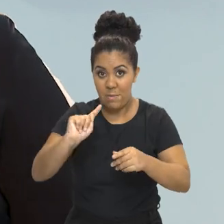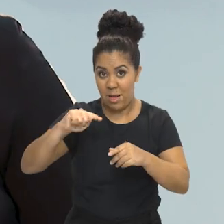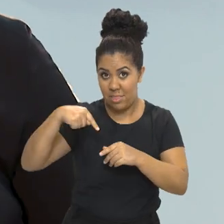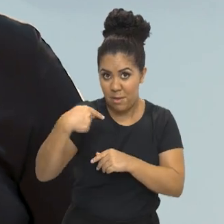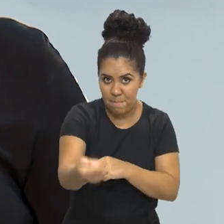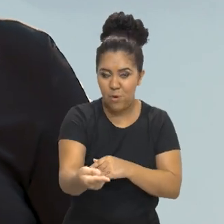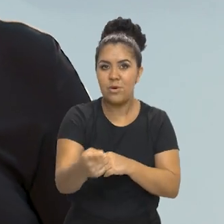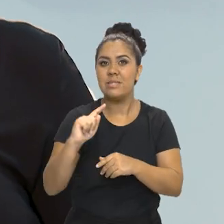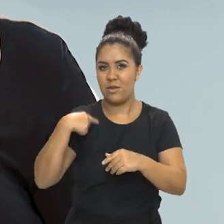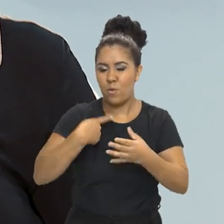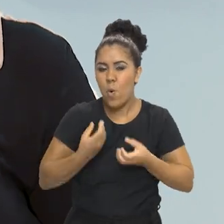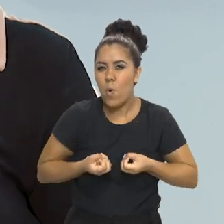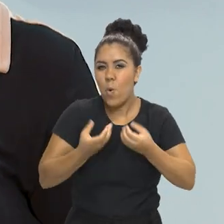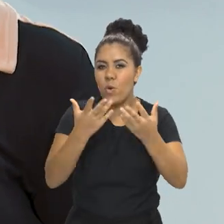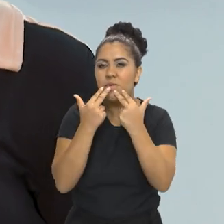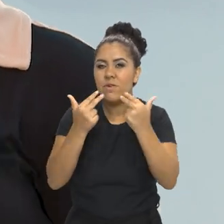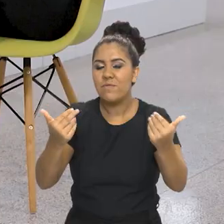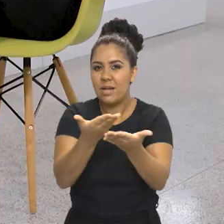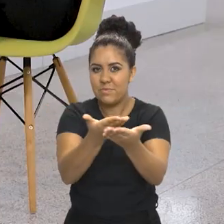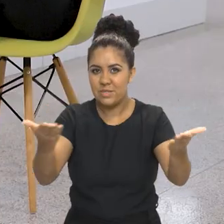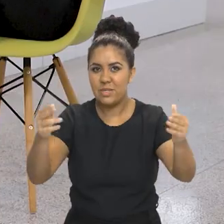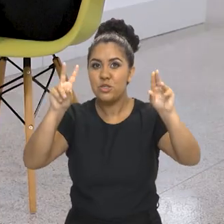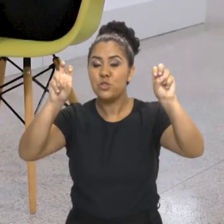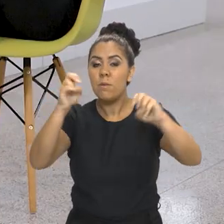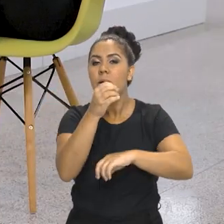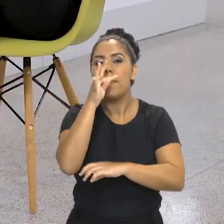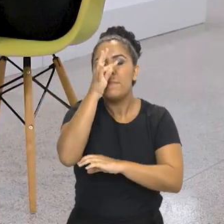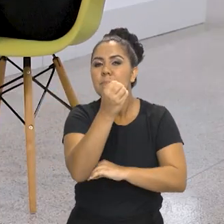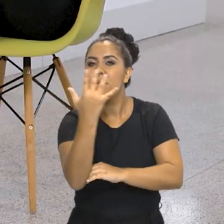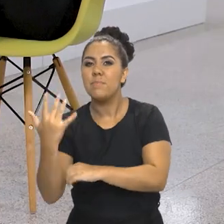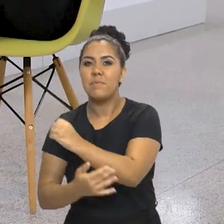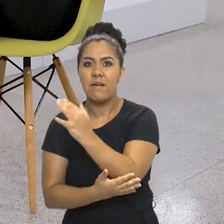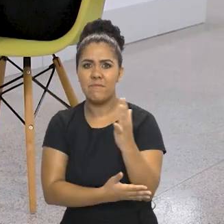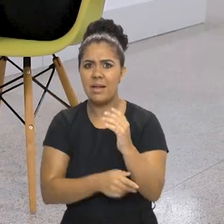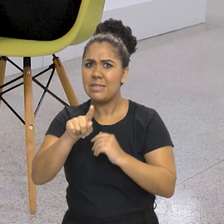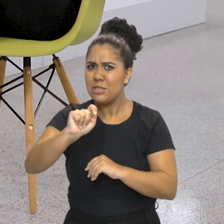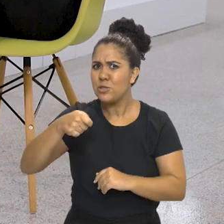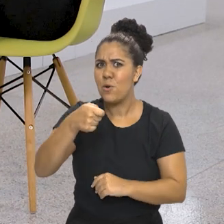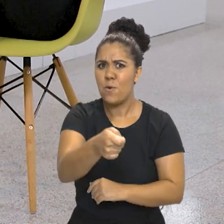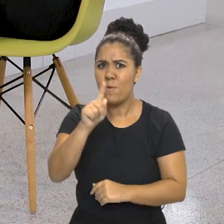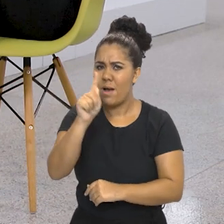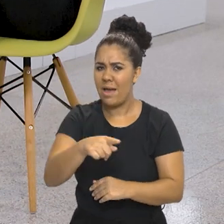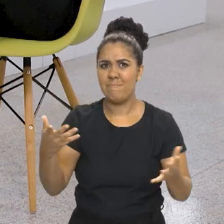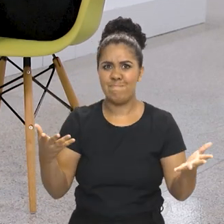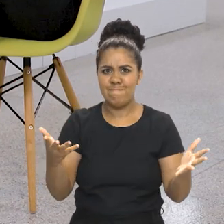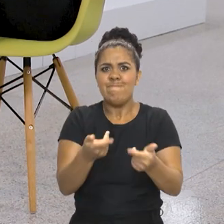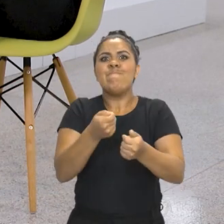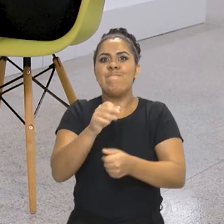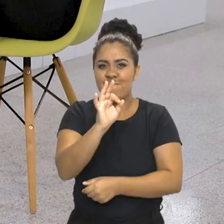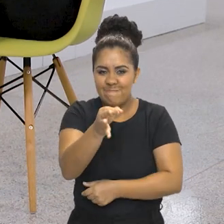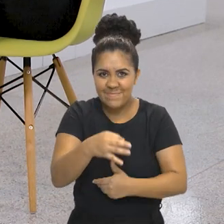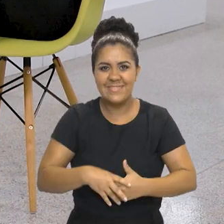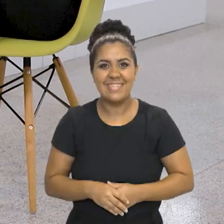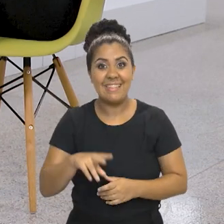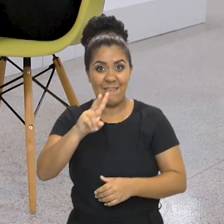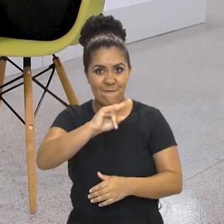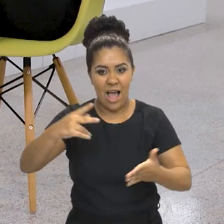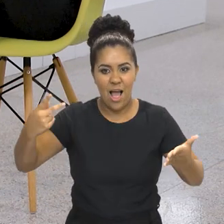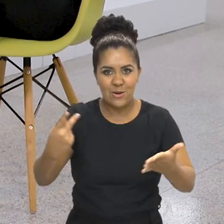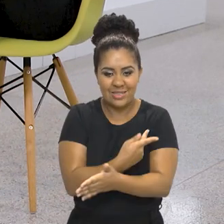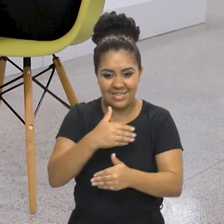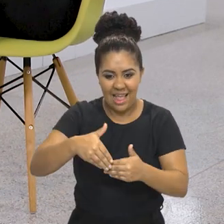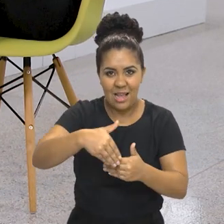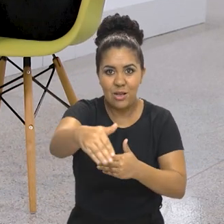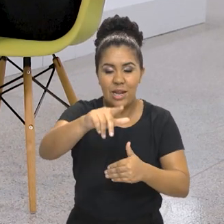intervalo eu volto com aquela novidade que vai ter da Primavera dos Museus, que é uma coisa, eu acho que é inédita, né, o Presidenta? É inédita o que vocês,